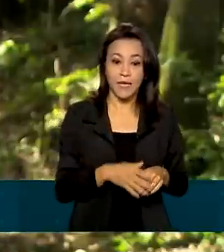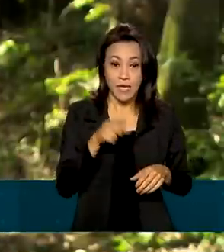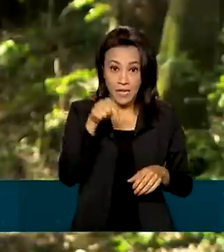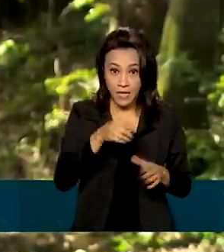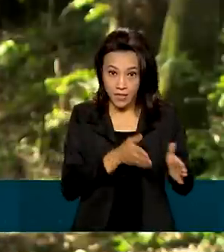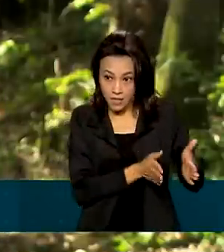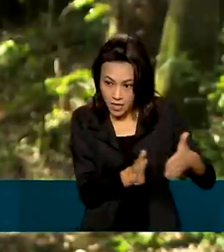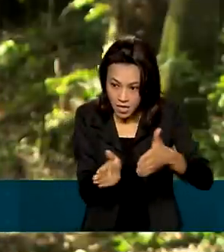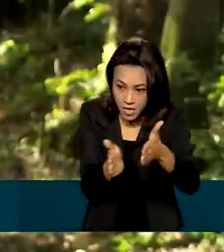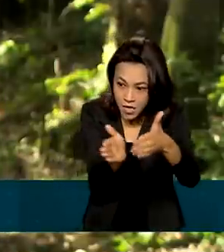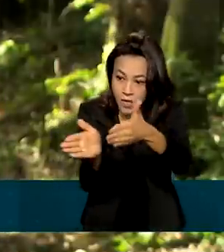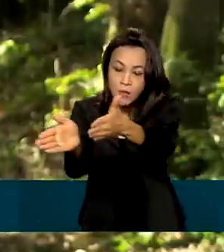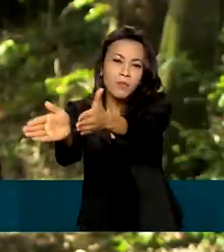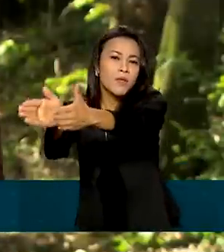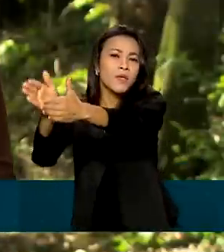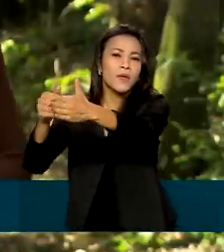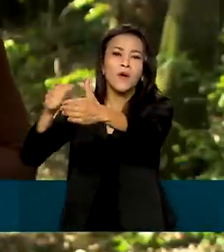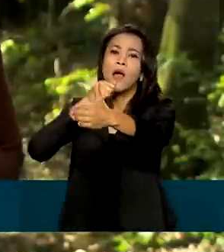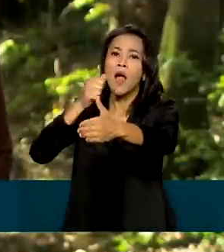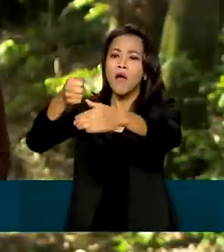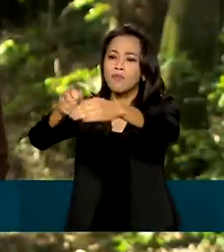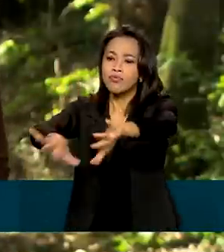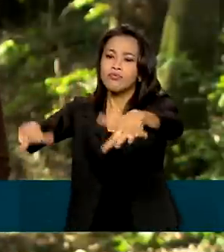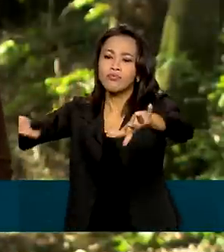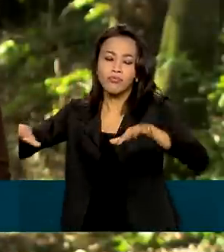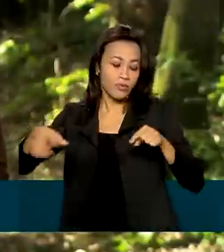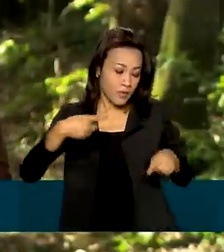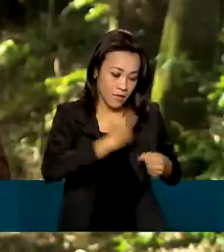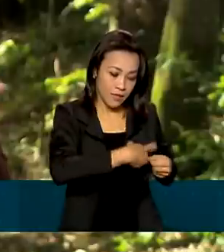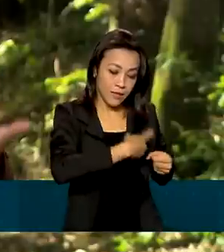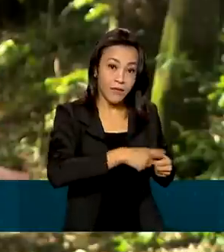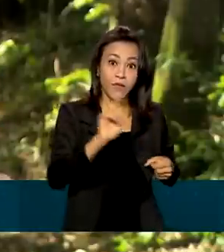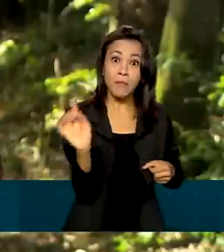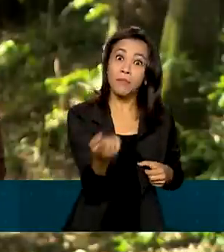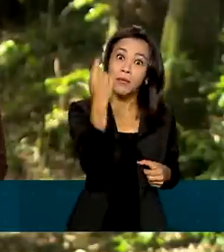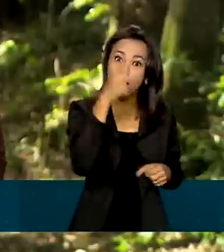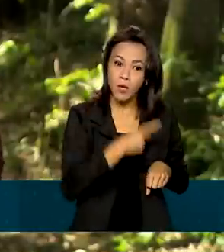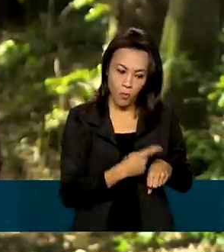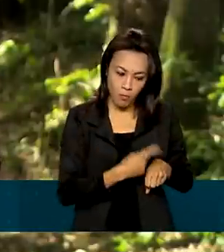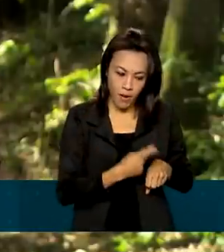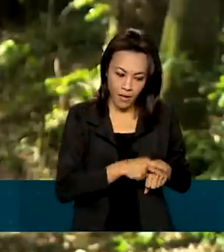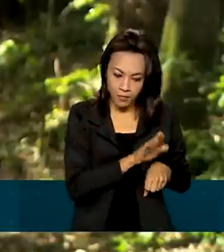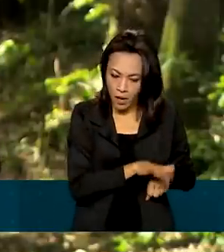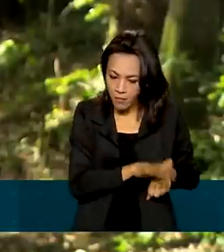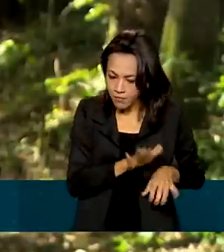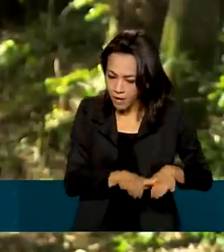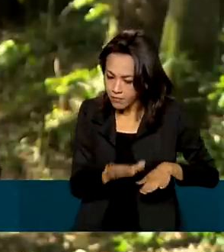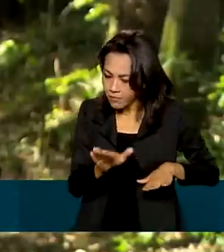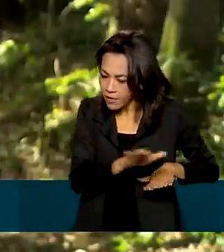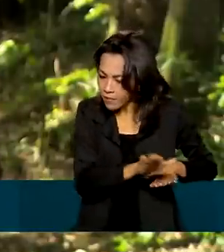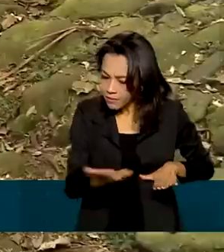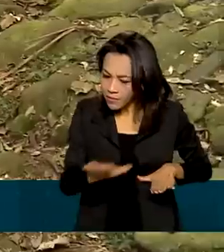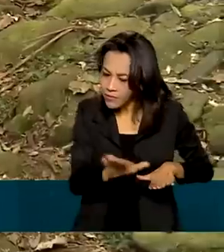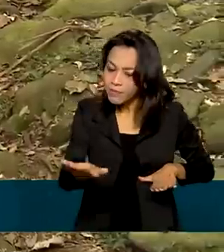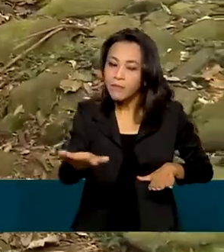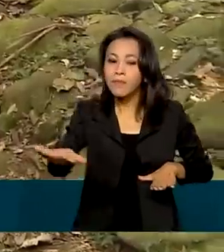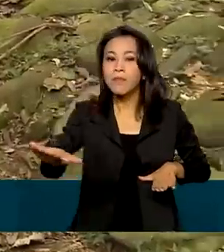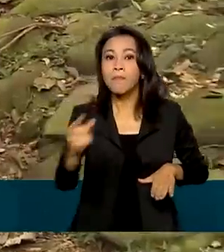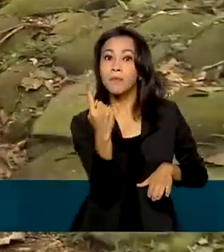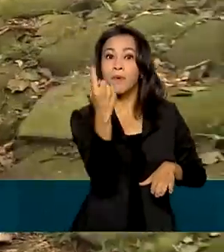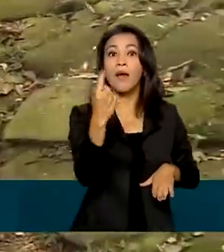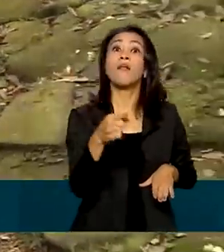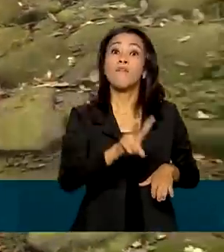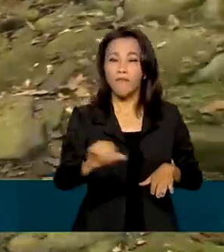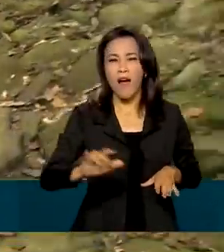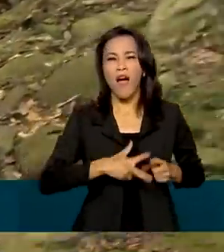entre o litoral e o interior do estado, essa foi a primeira estrada pavimentada, embora leve o nome de Calçada do Lorena. Ela ainda